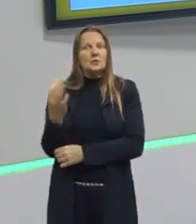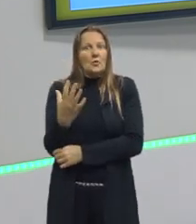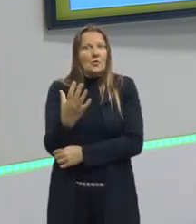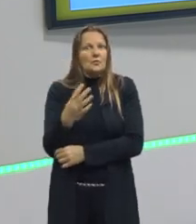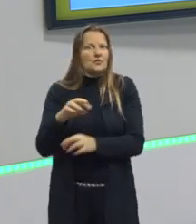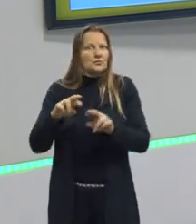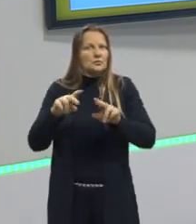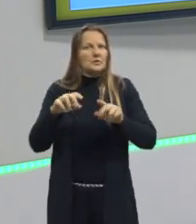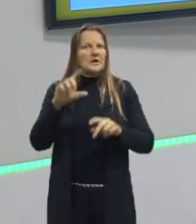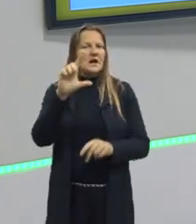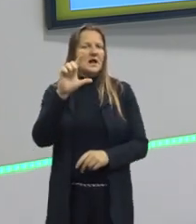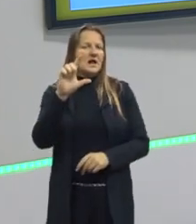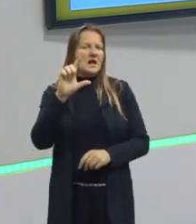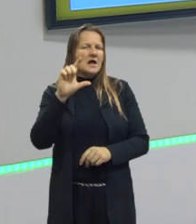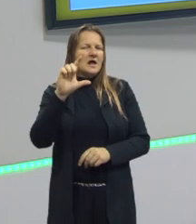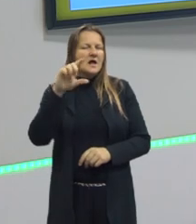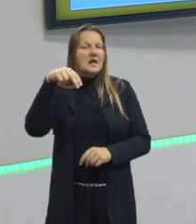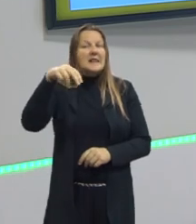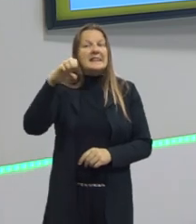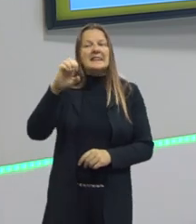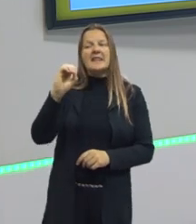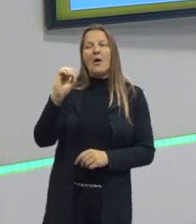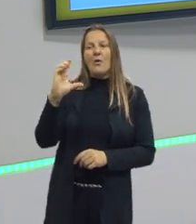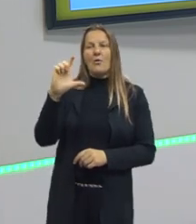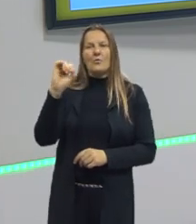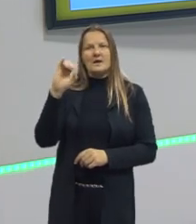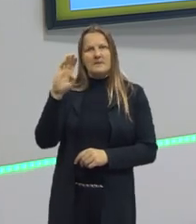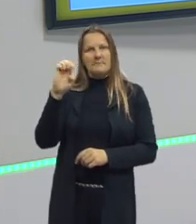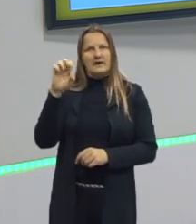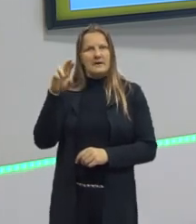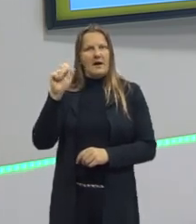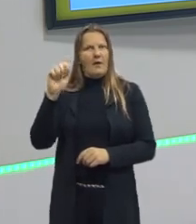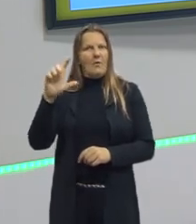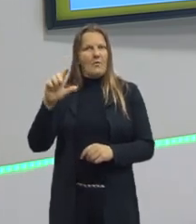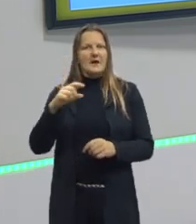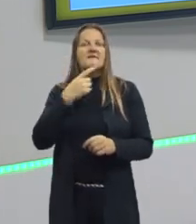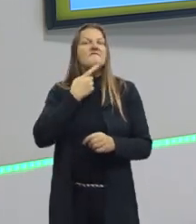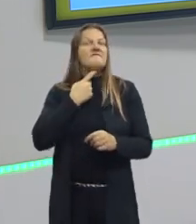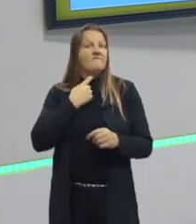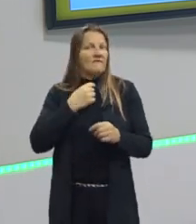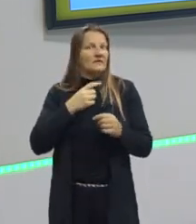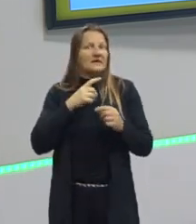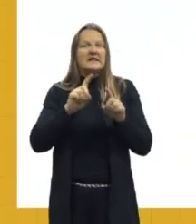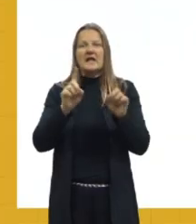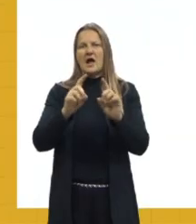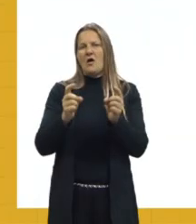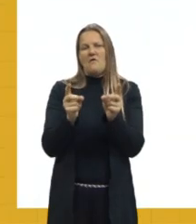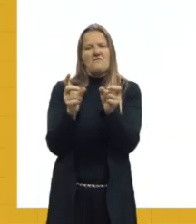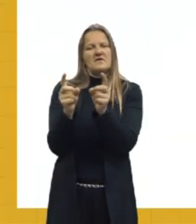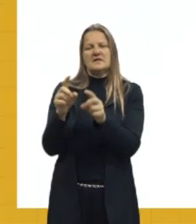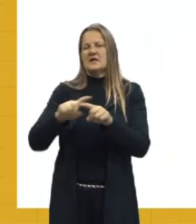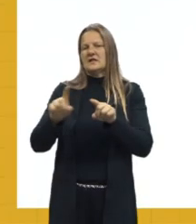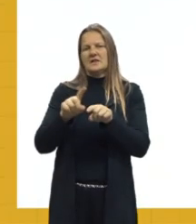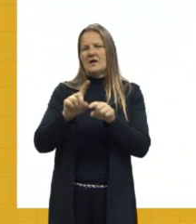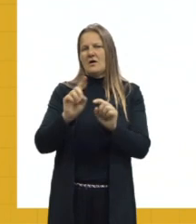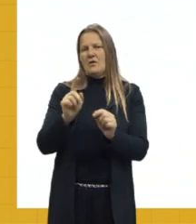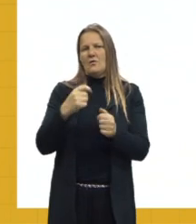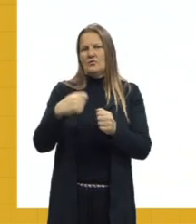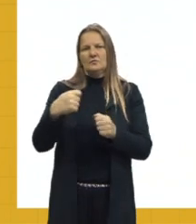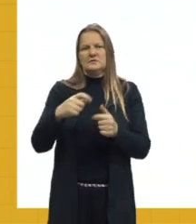de neoliberalismo, não vamos vender aquela coisa toda, ele chega a dizer que a Argentina só sobrevive com